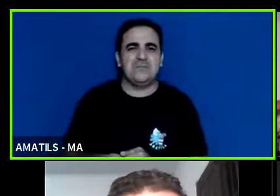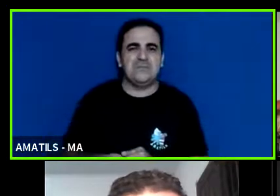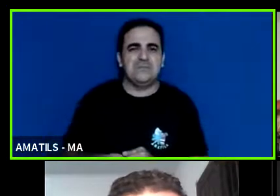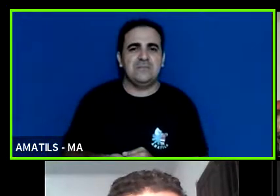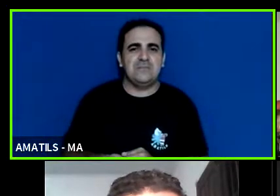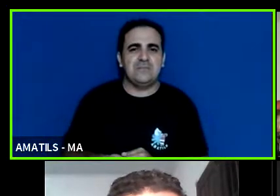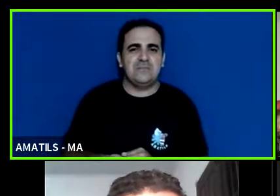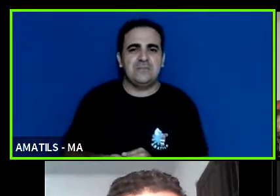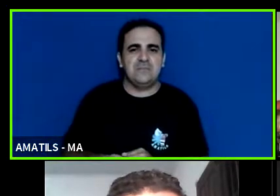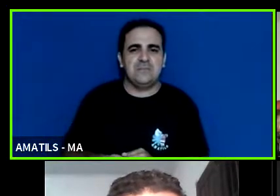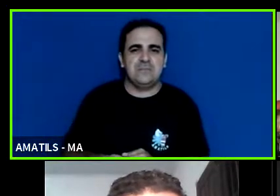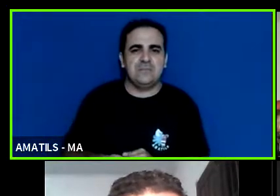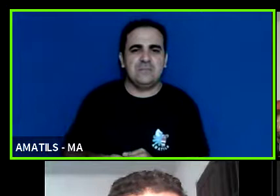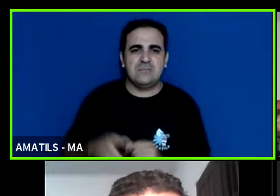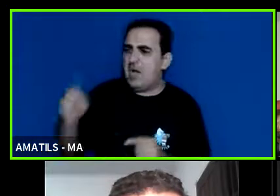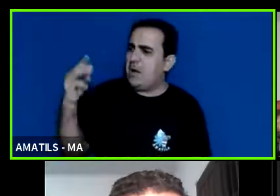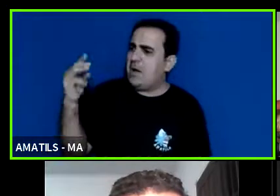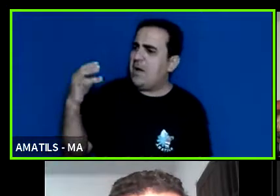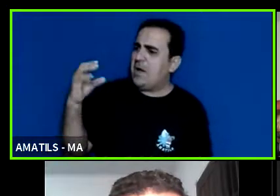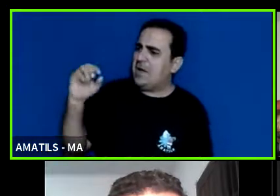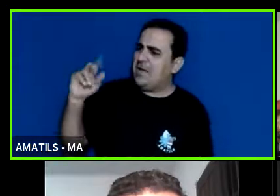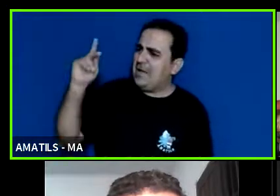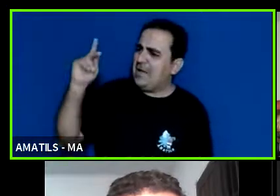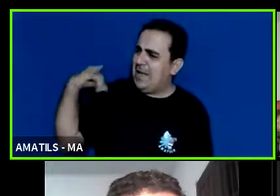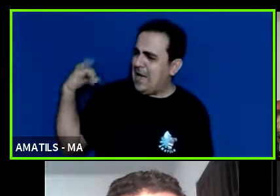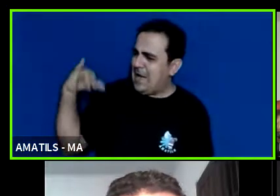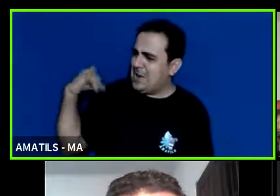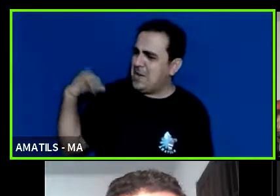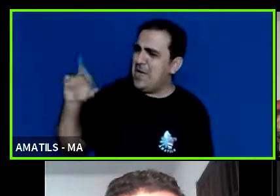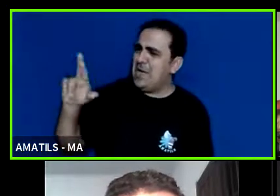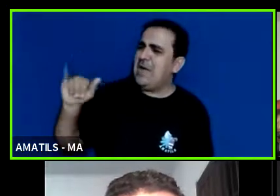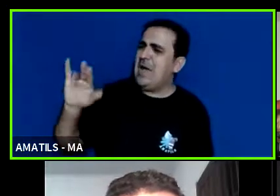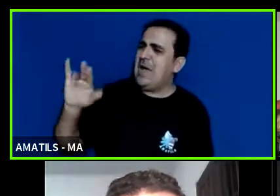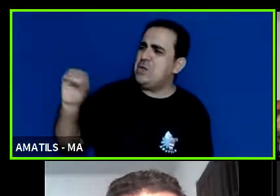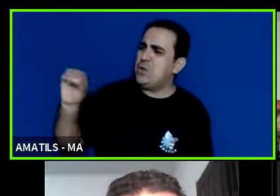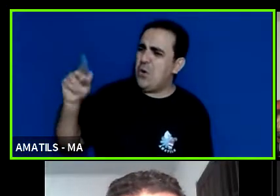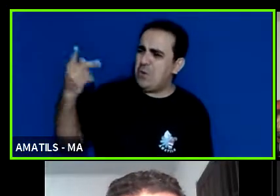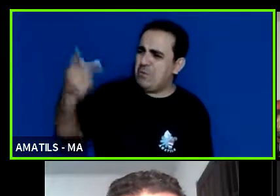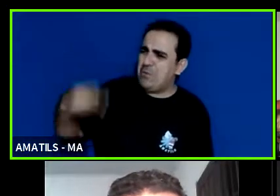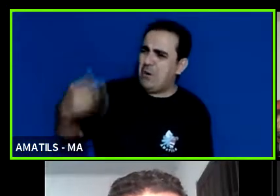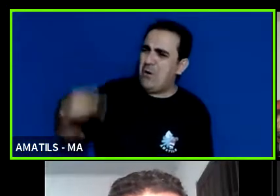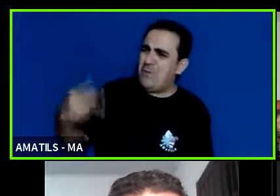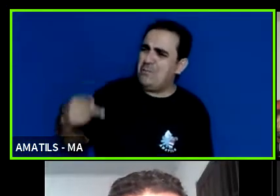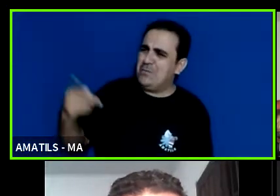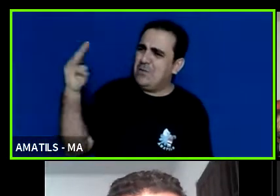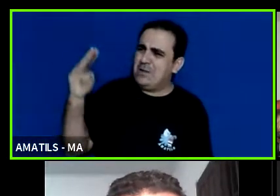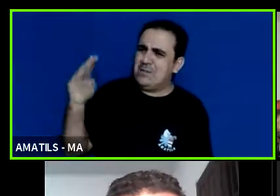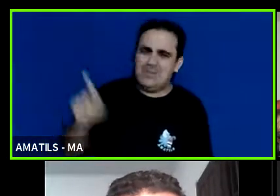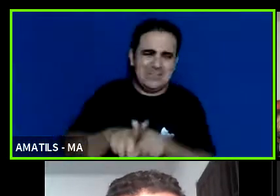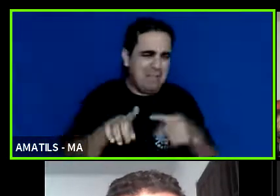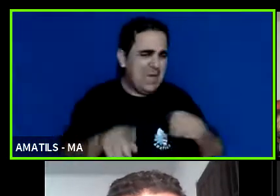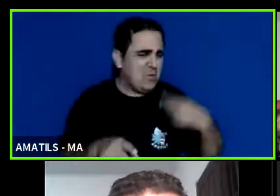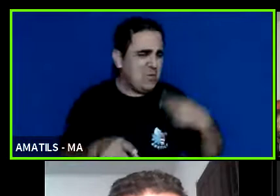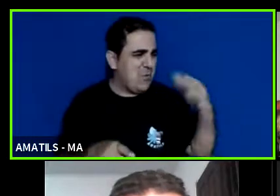uma carioca indo no Maranhão Priscila tá que nem eu aqui um carioca em Brasília